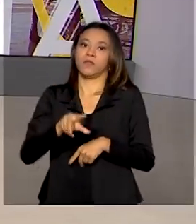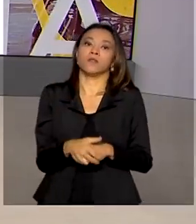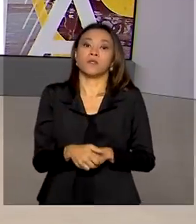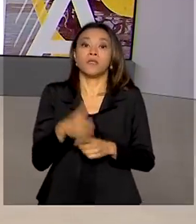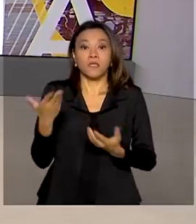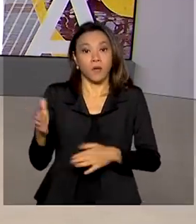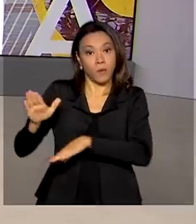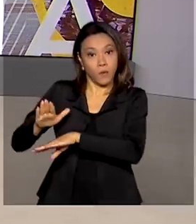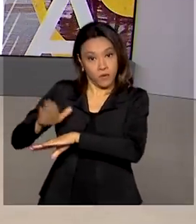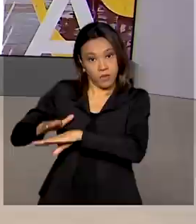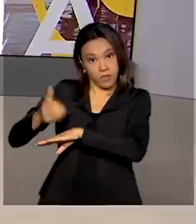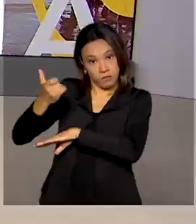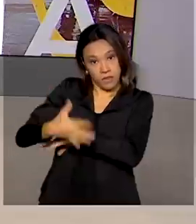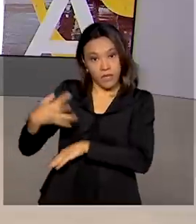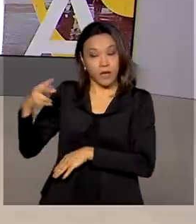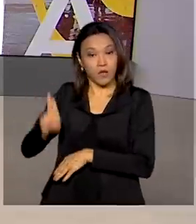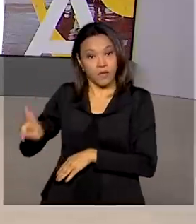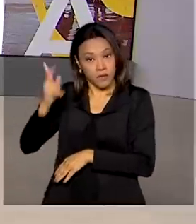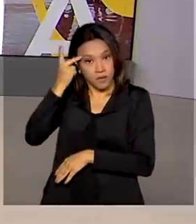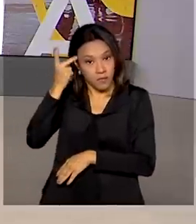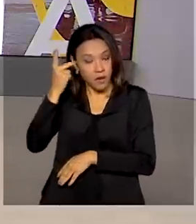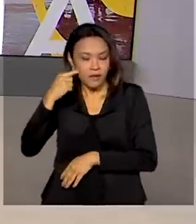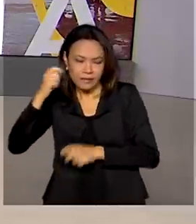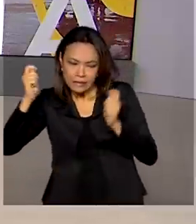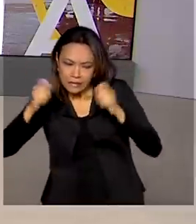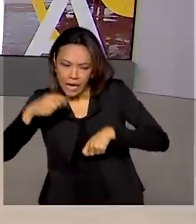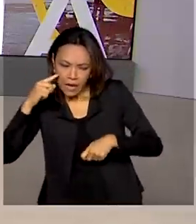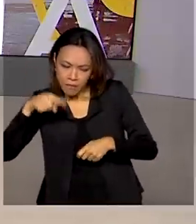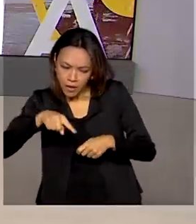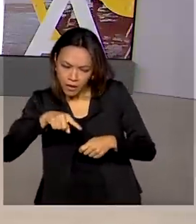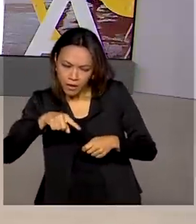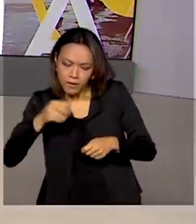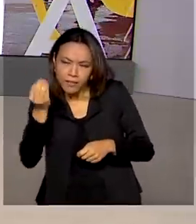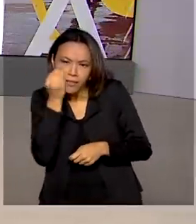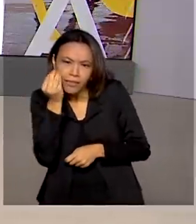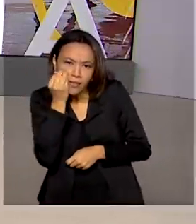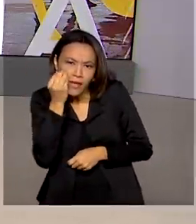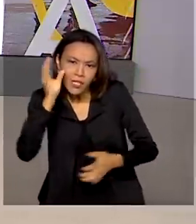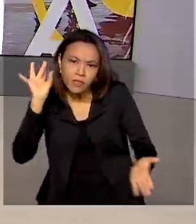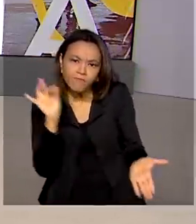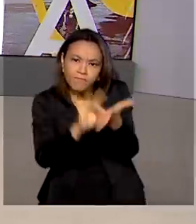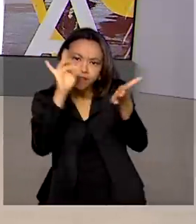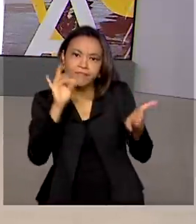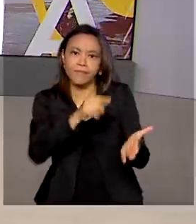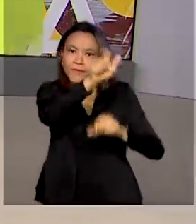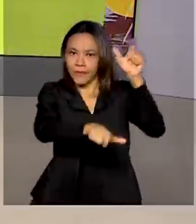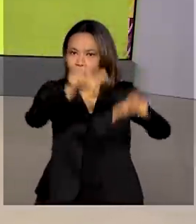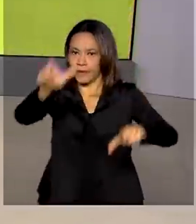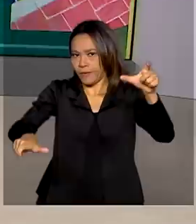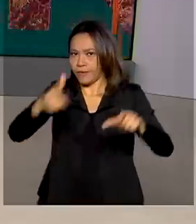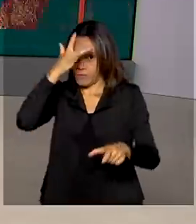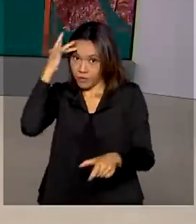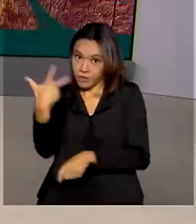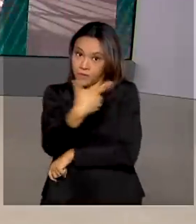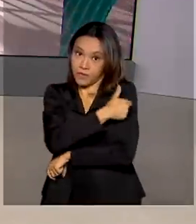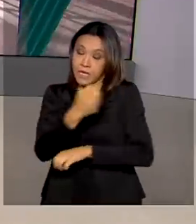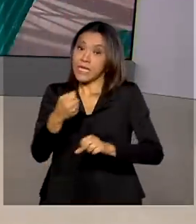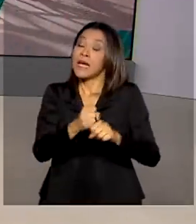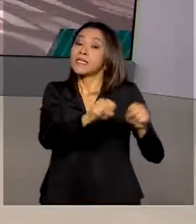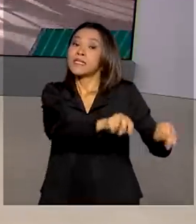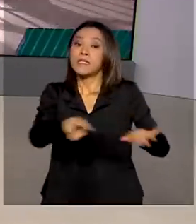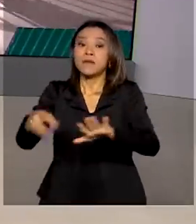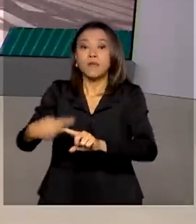Instituto, é preciso verificar os resultados reais na população imunizada. Na semana passada, o laboratório